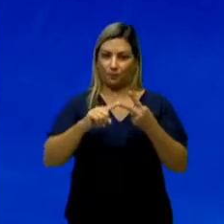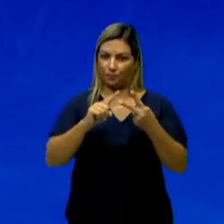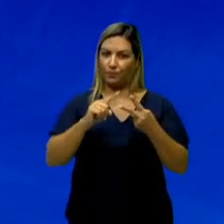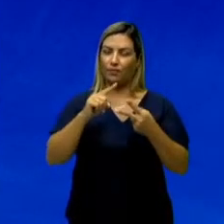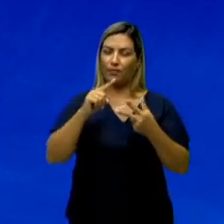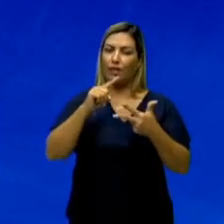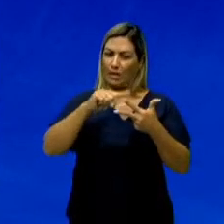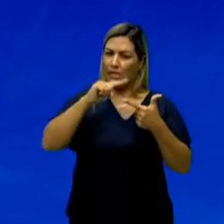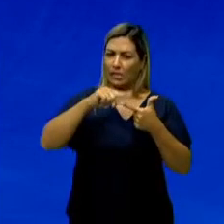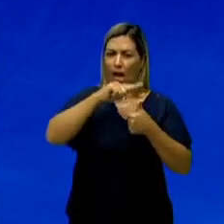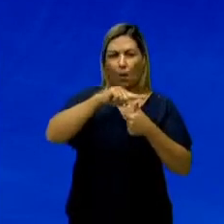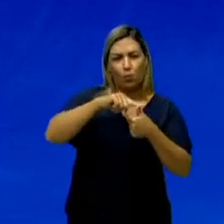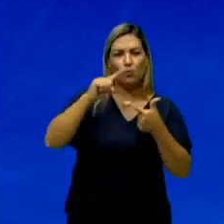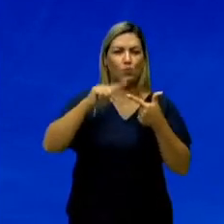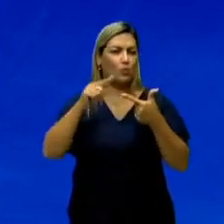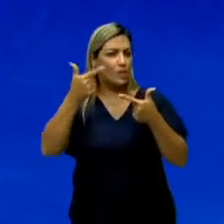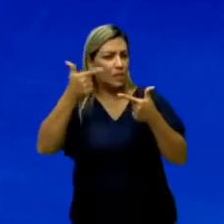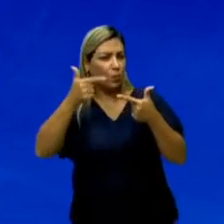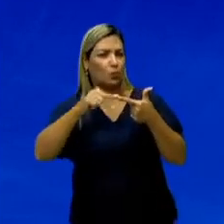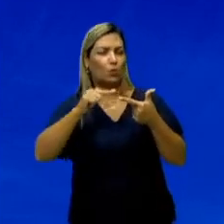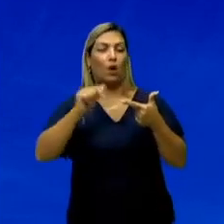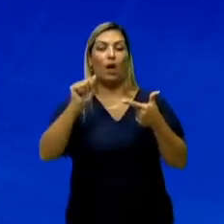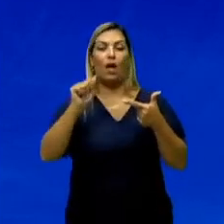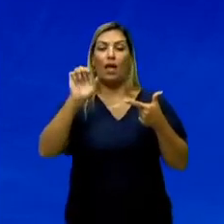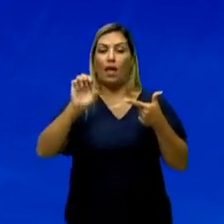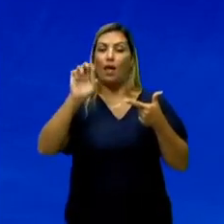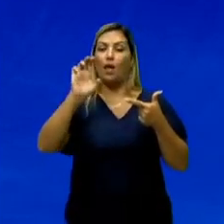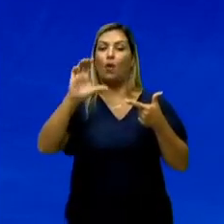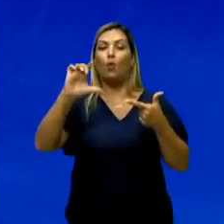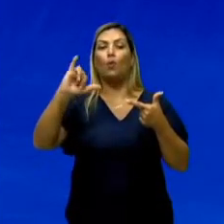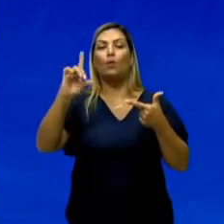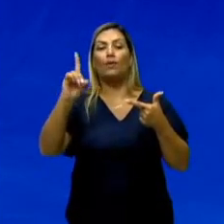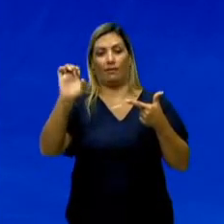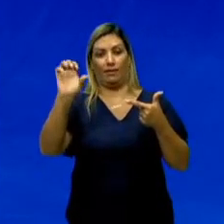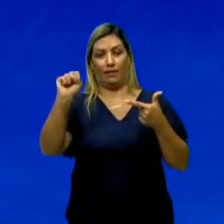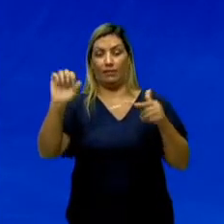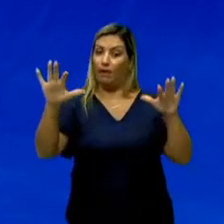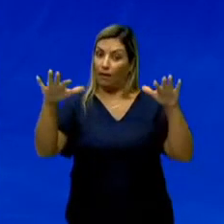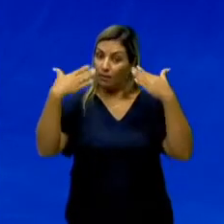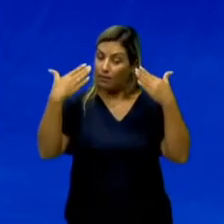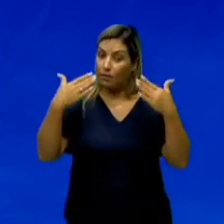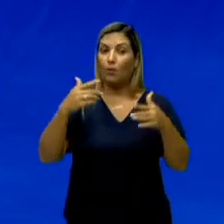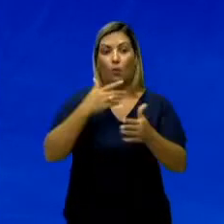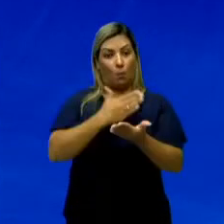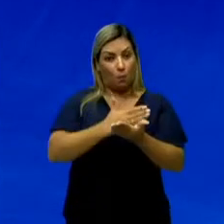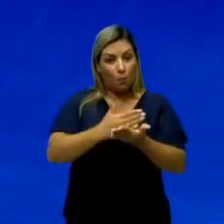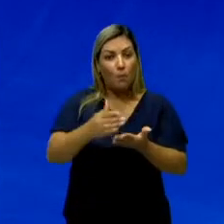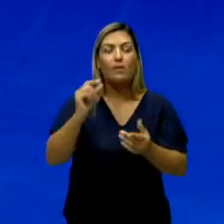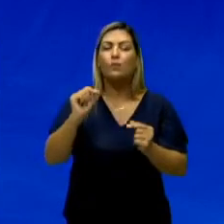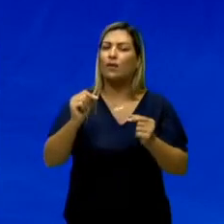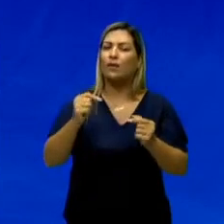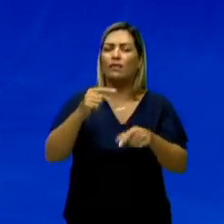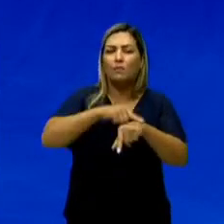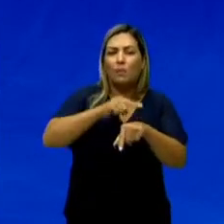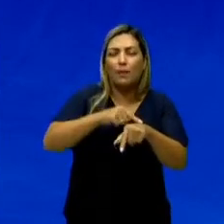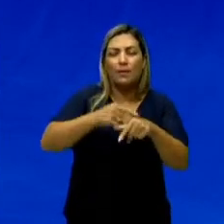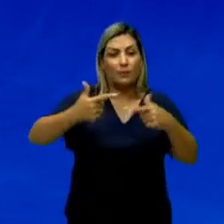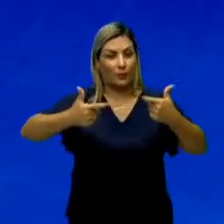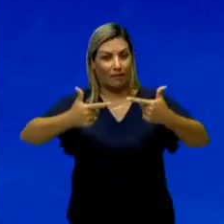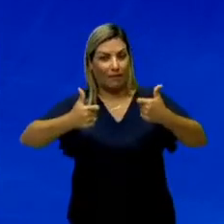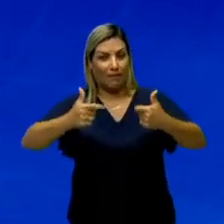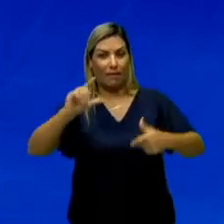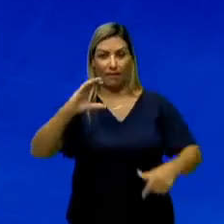Cunha. Aqui eu quero chamar a sua atenção, porque foi quando eu disse a questão da Guerra de Canudos, o tanto que o contexto